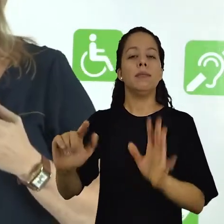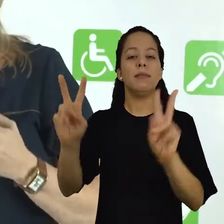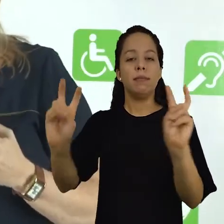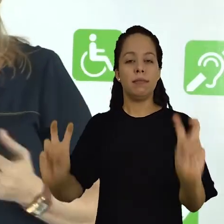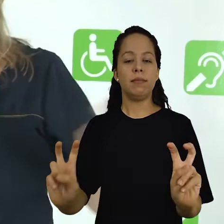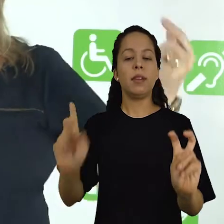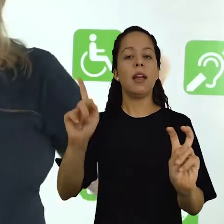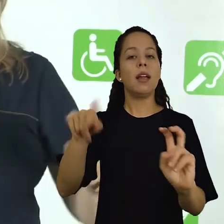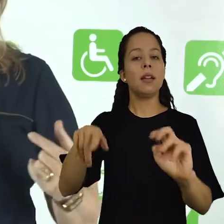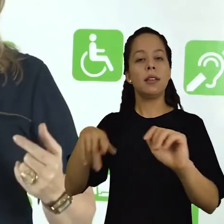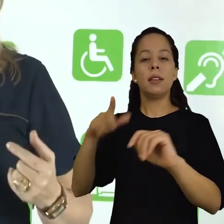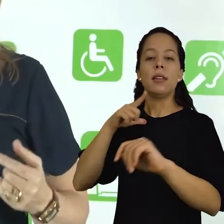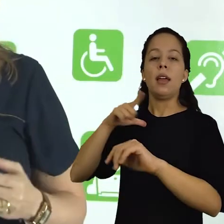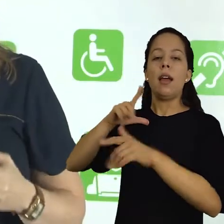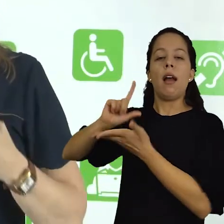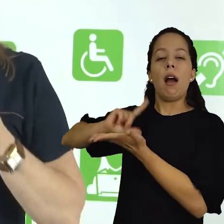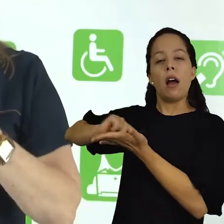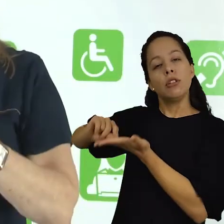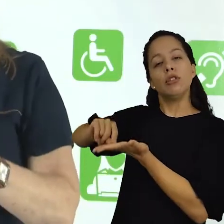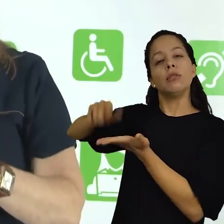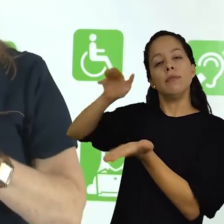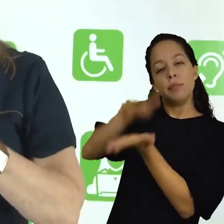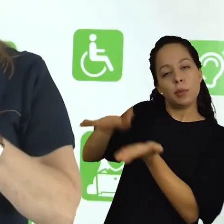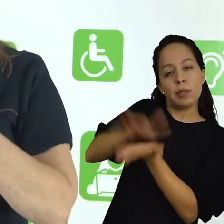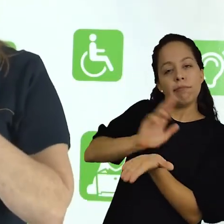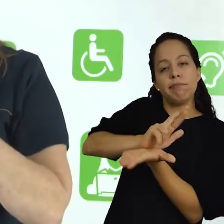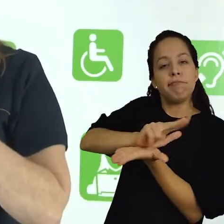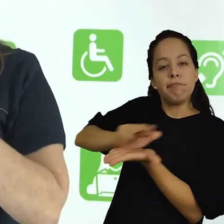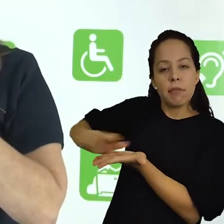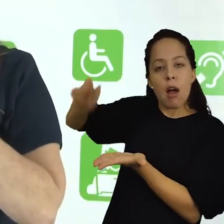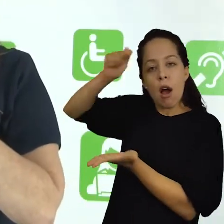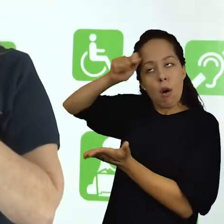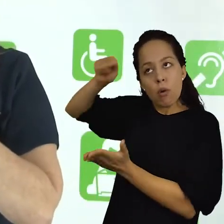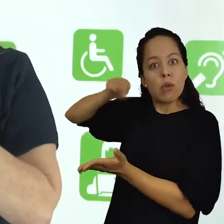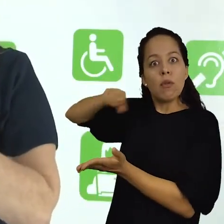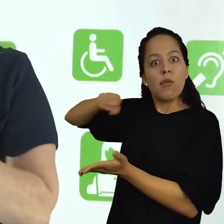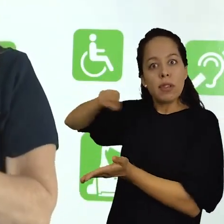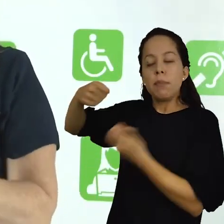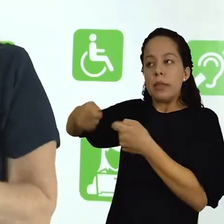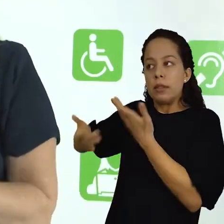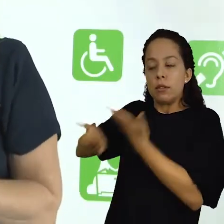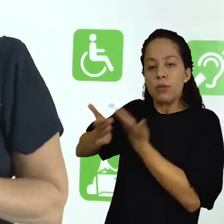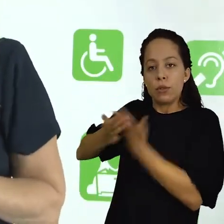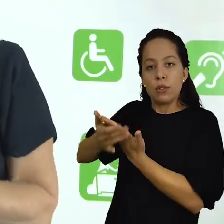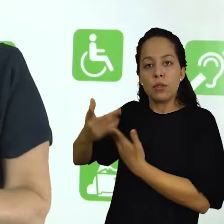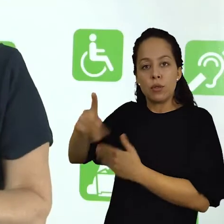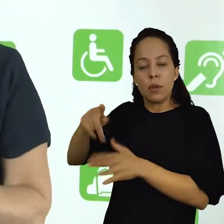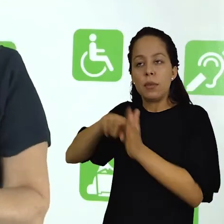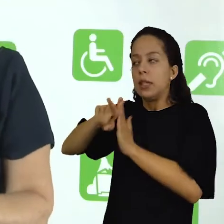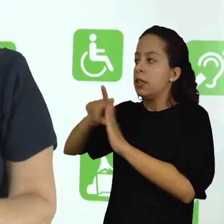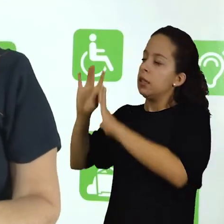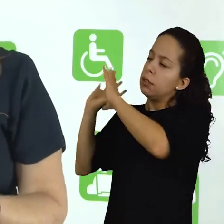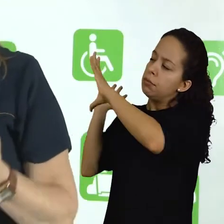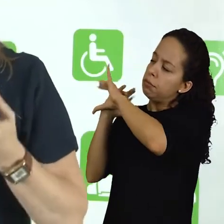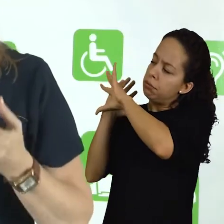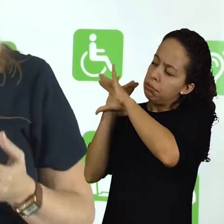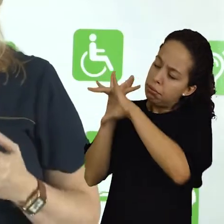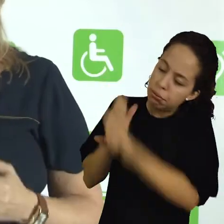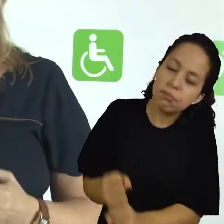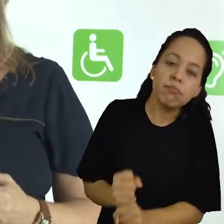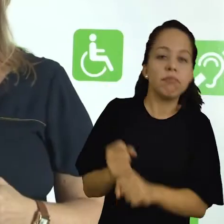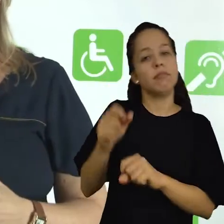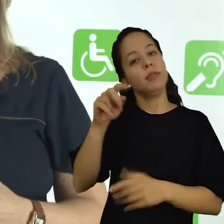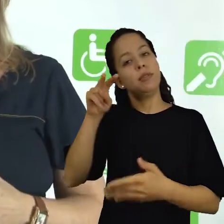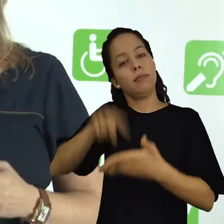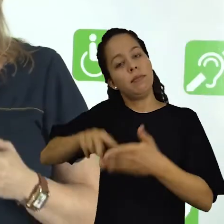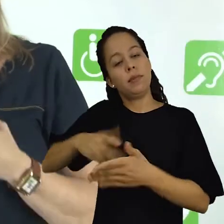outro tópico é a revisão da literatura, os autores que você pesquisou para abalizar, fundamentar a